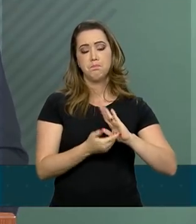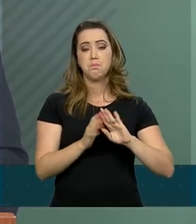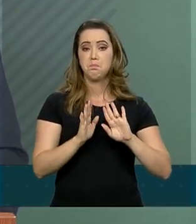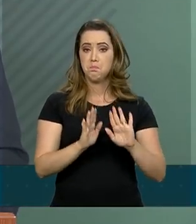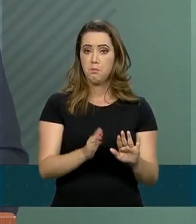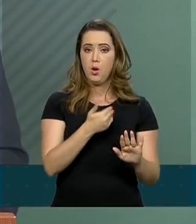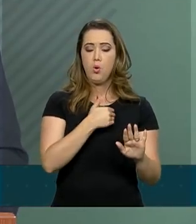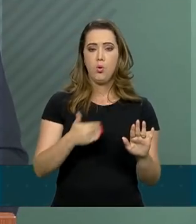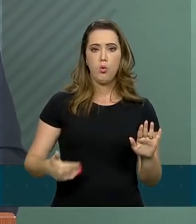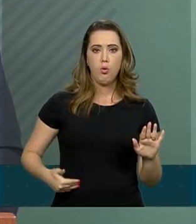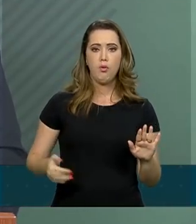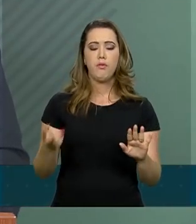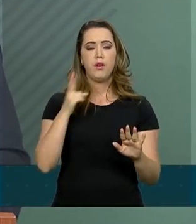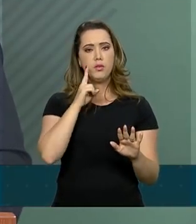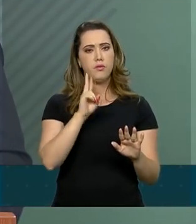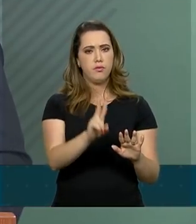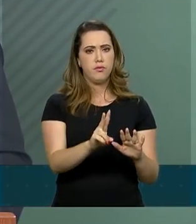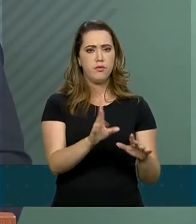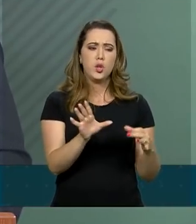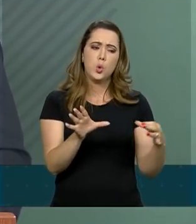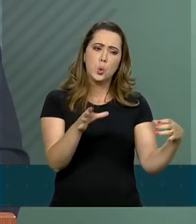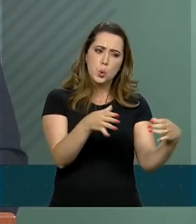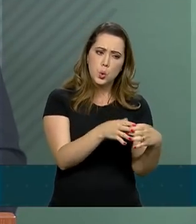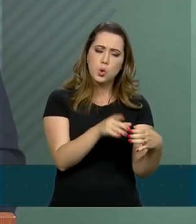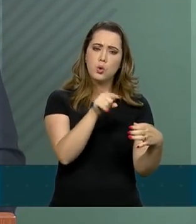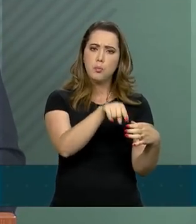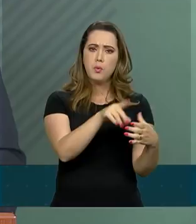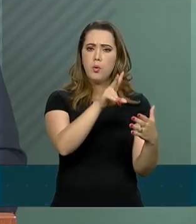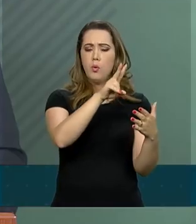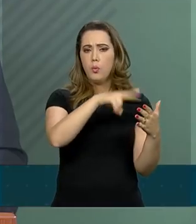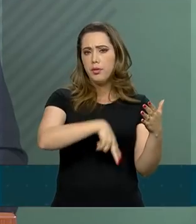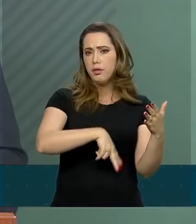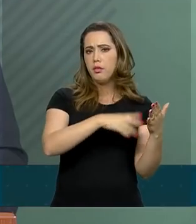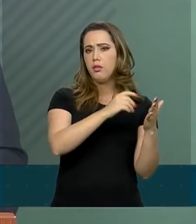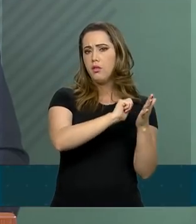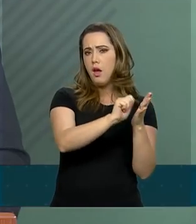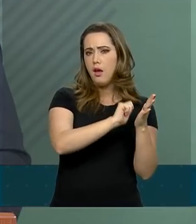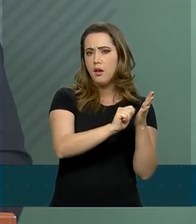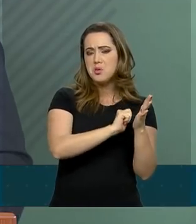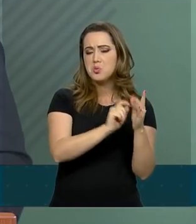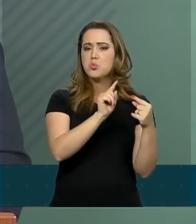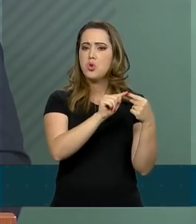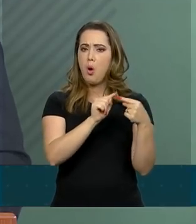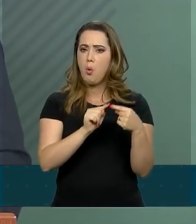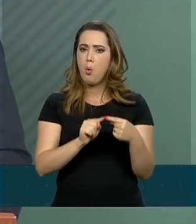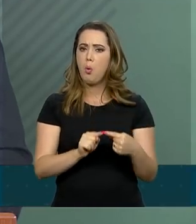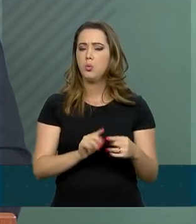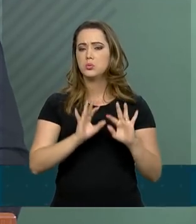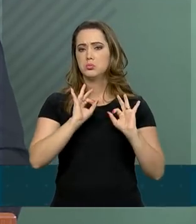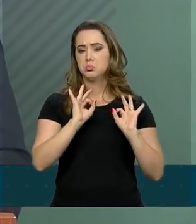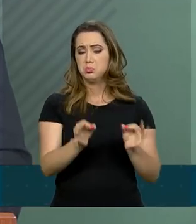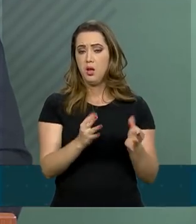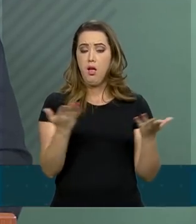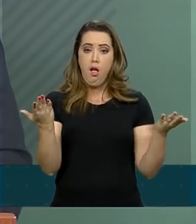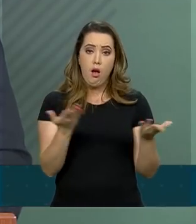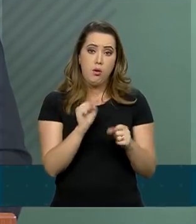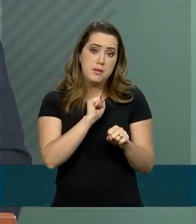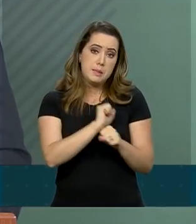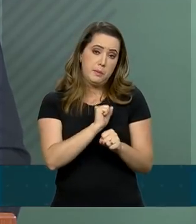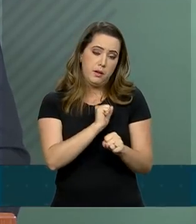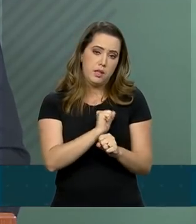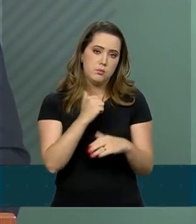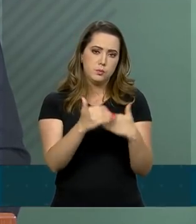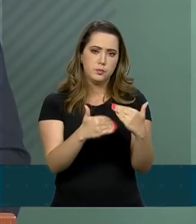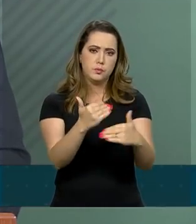O governo considera que, em grande parte, o texto original foi acatado naquele relatório. E aguarda, então, o